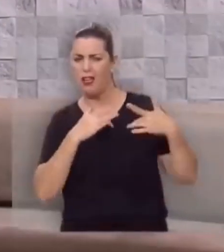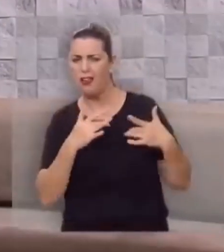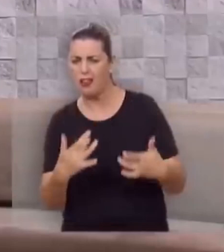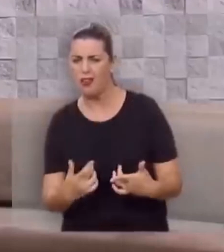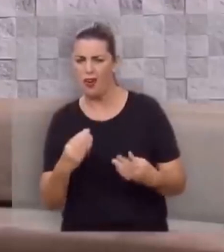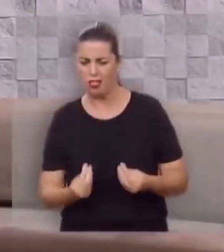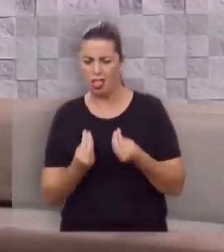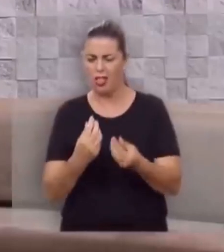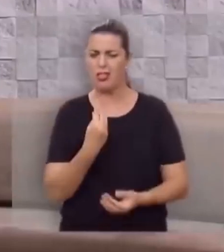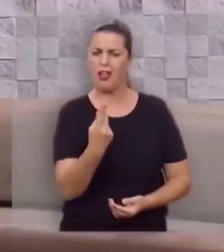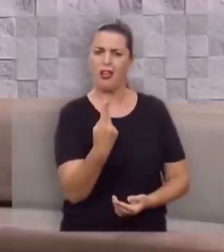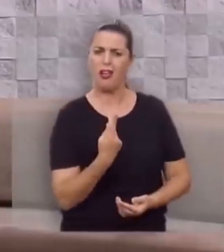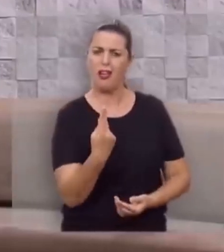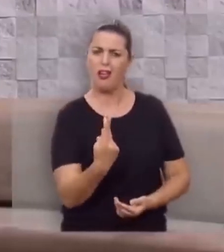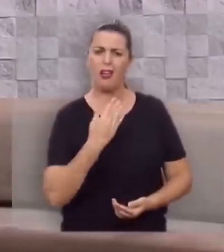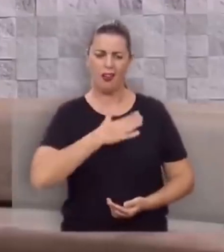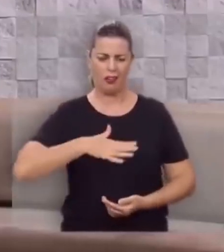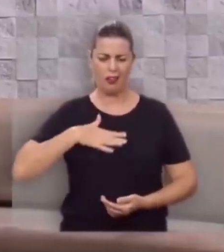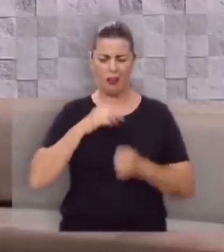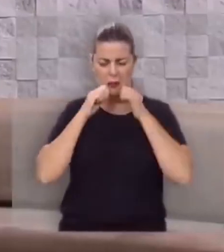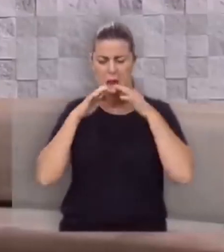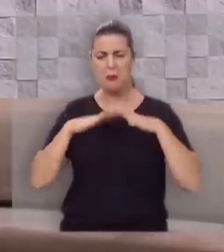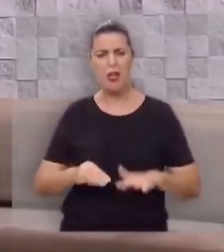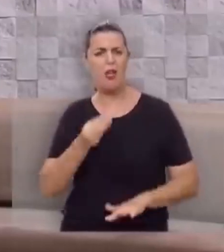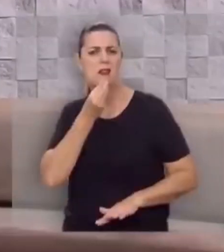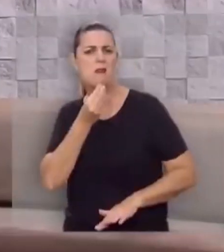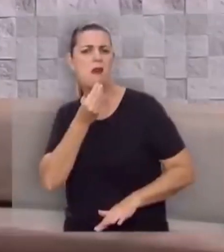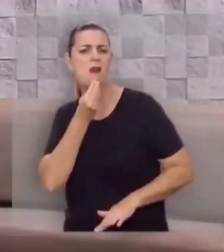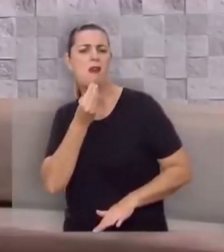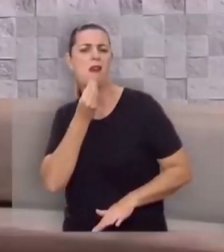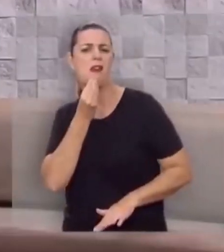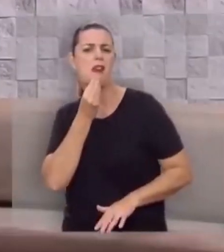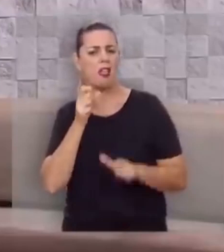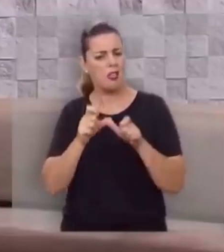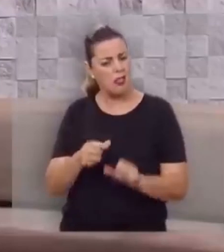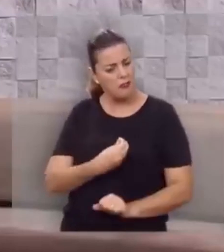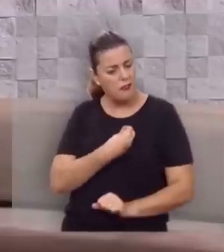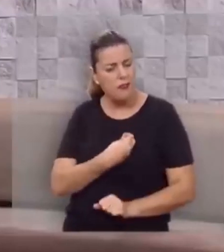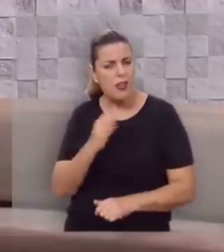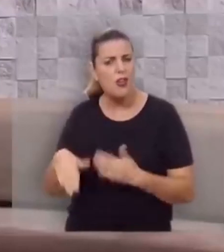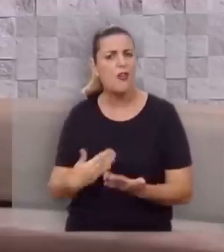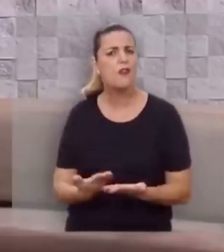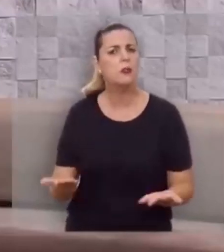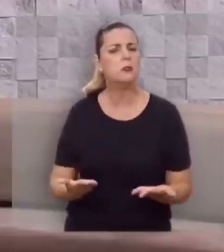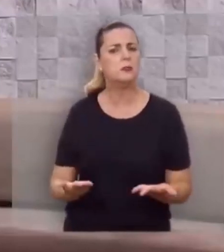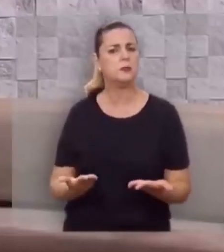ainda a você e a mim o privilégio, a bênção e a oportunidade de estarmos vivos.